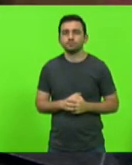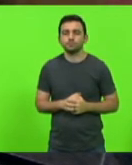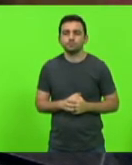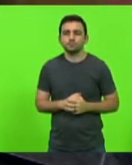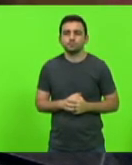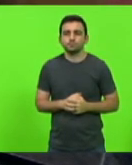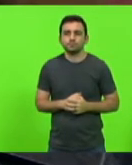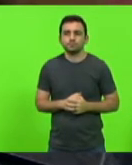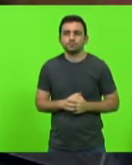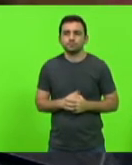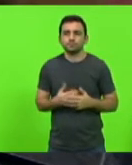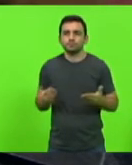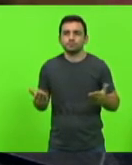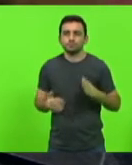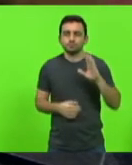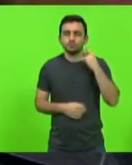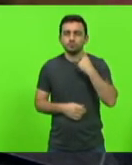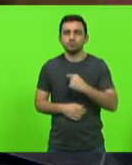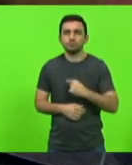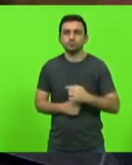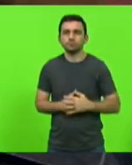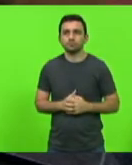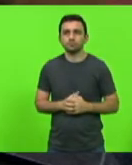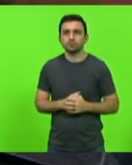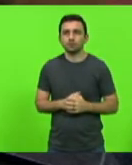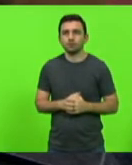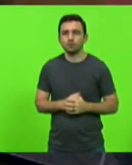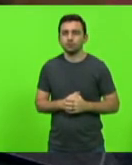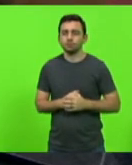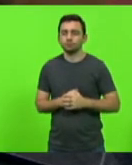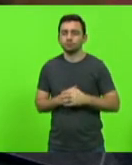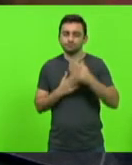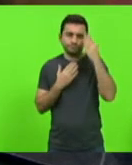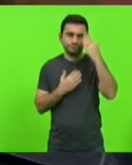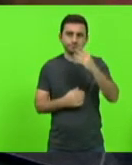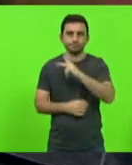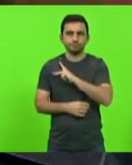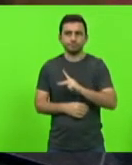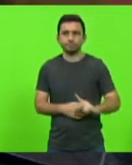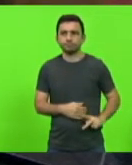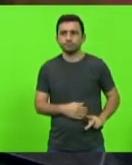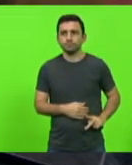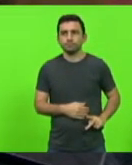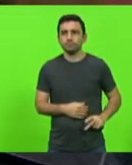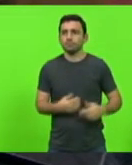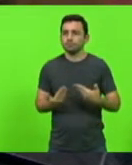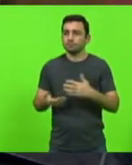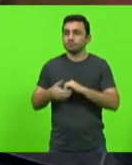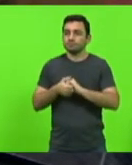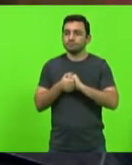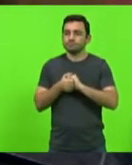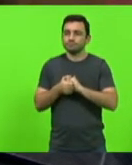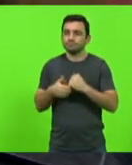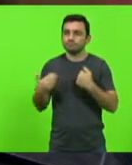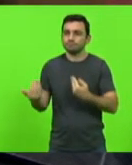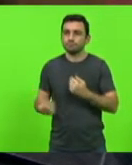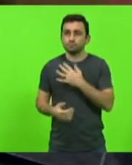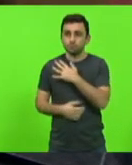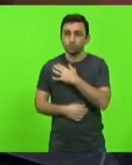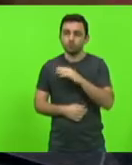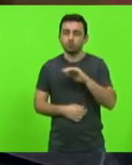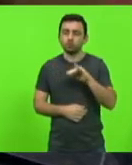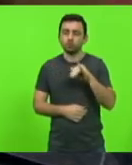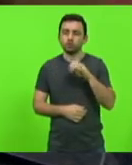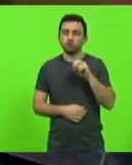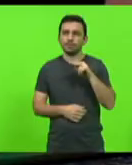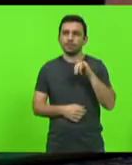A palavra o deputado Silvio Drevec. Obrigado, senhor presidente. Saudando aqui o nosso comandante de Onei, coronel